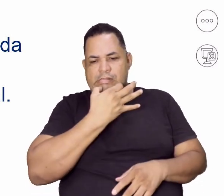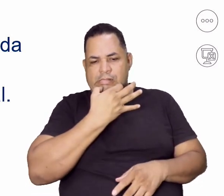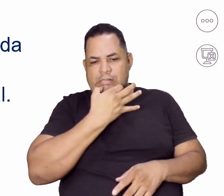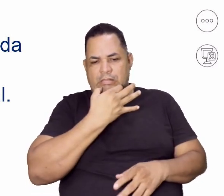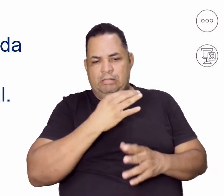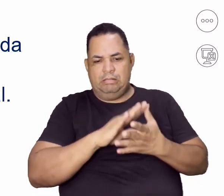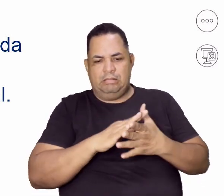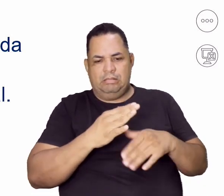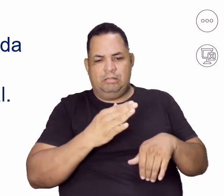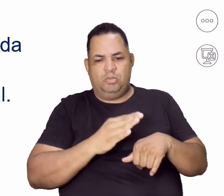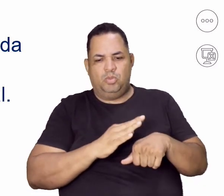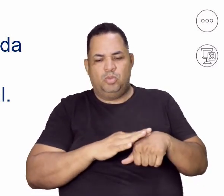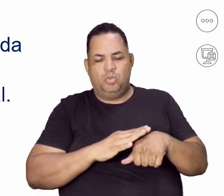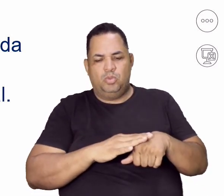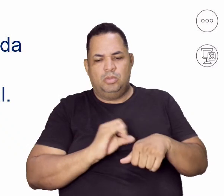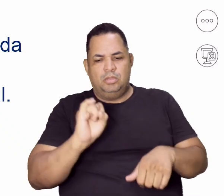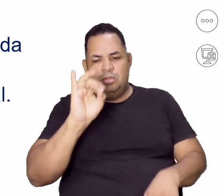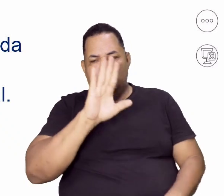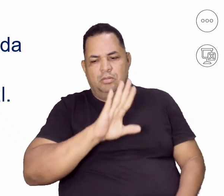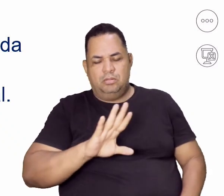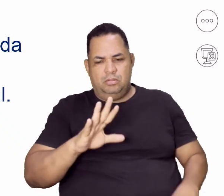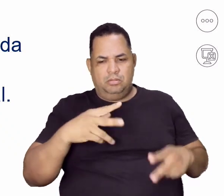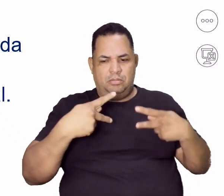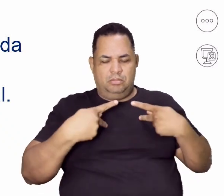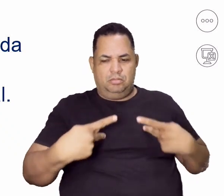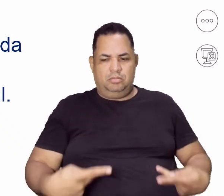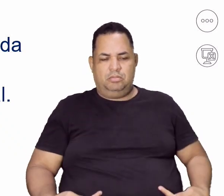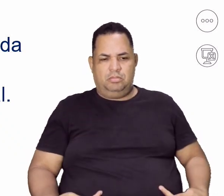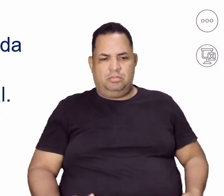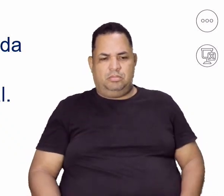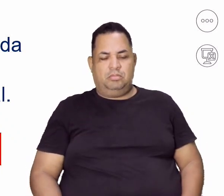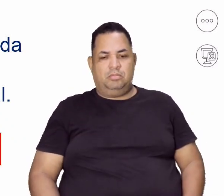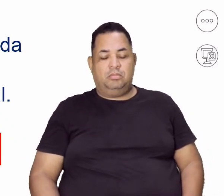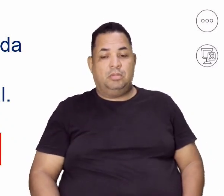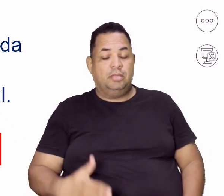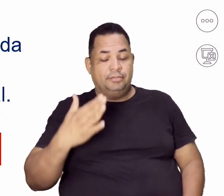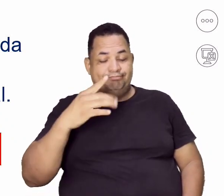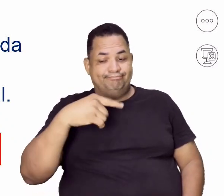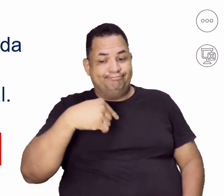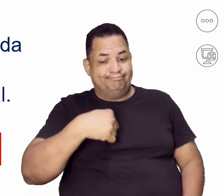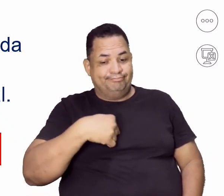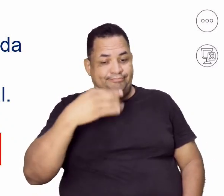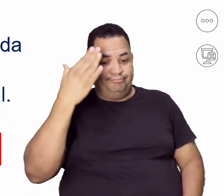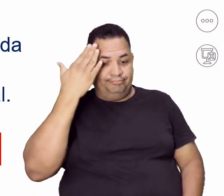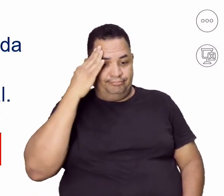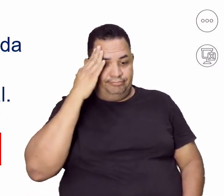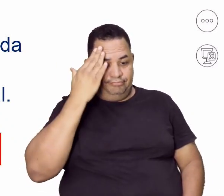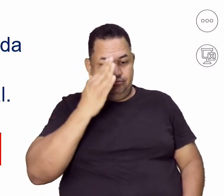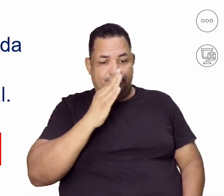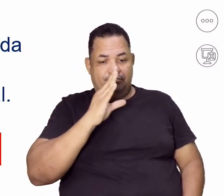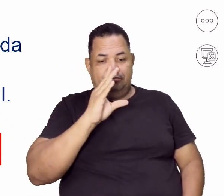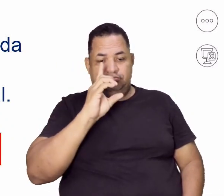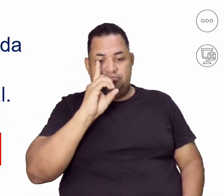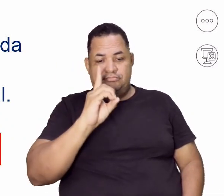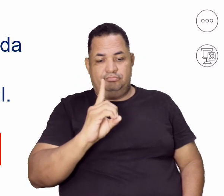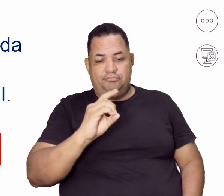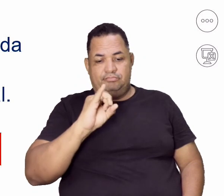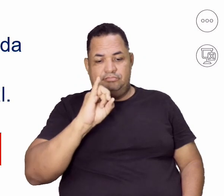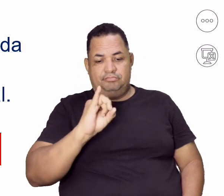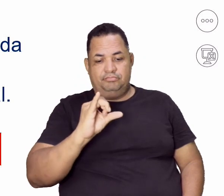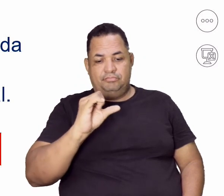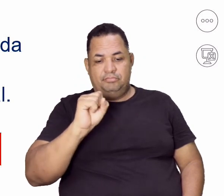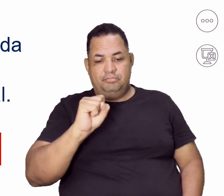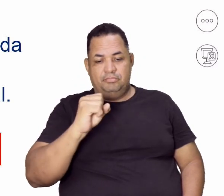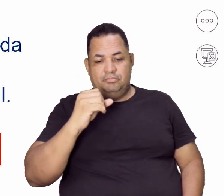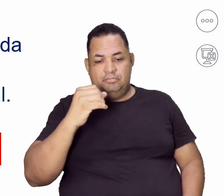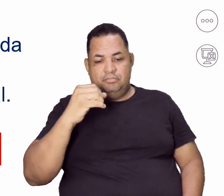transtorno de imagem corporal. E aí eu entendo que essa desmofia, eu tô me